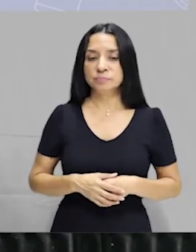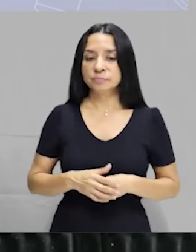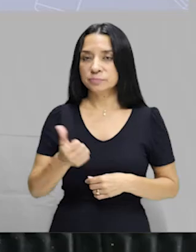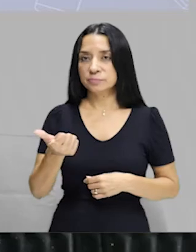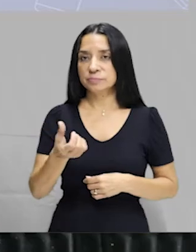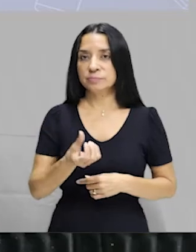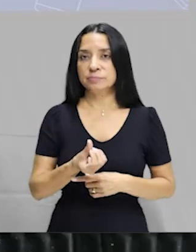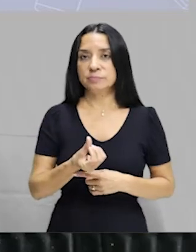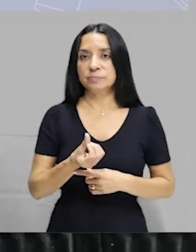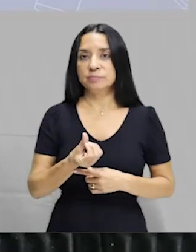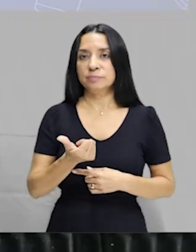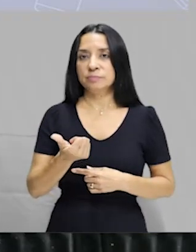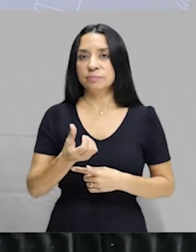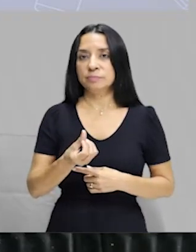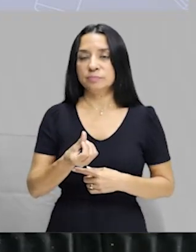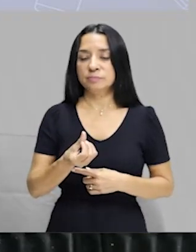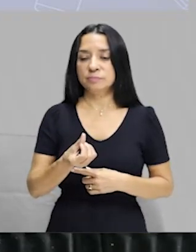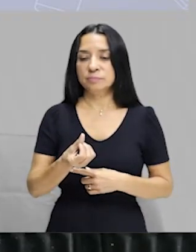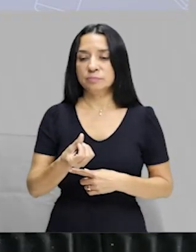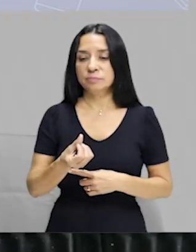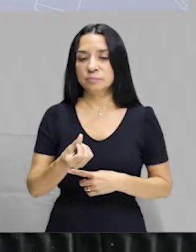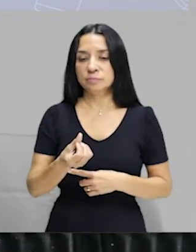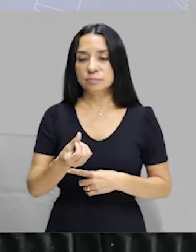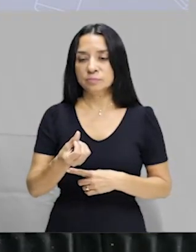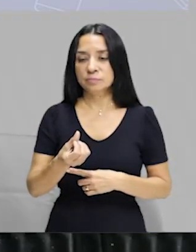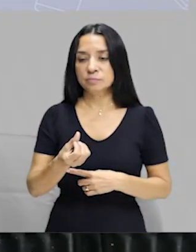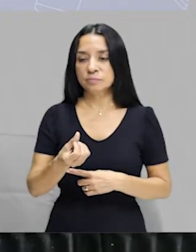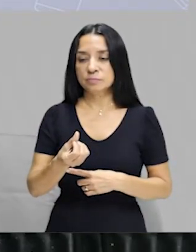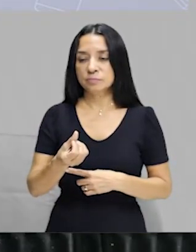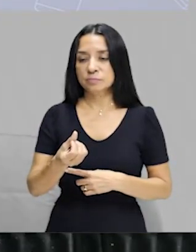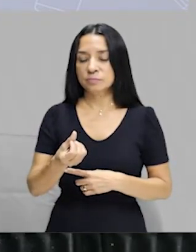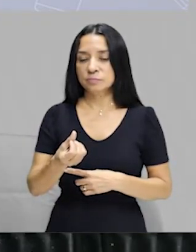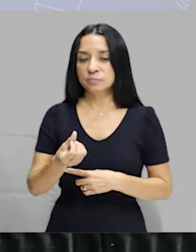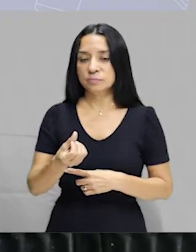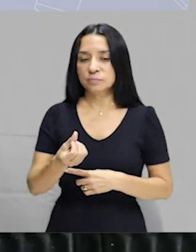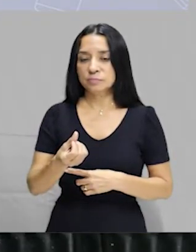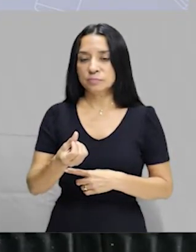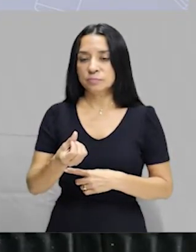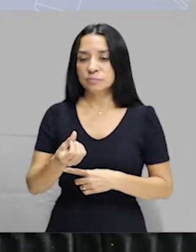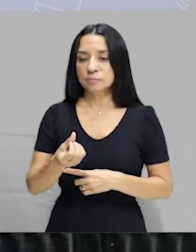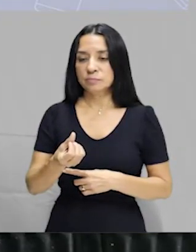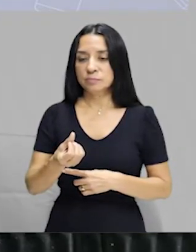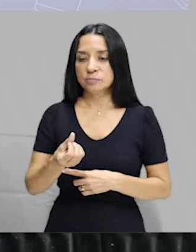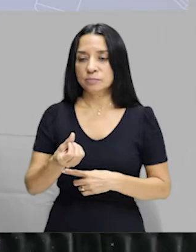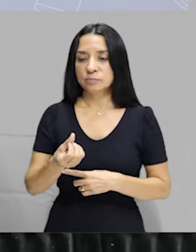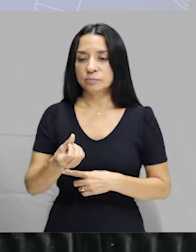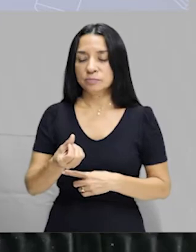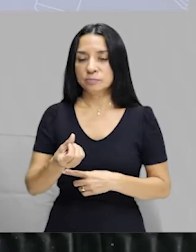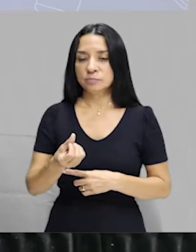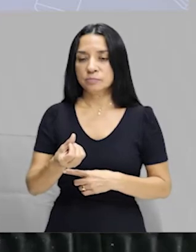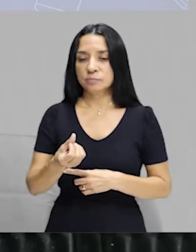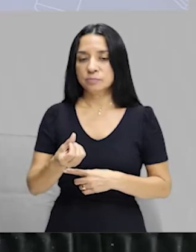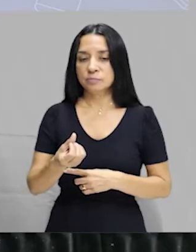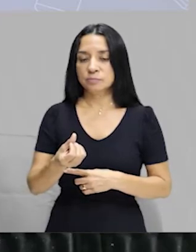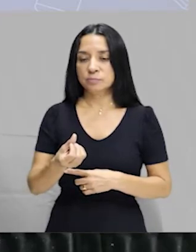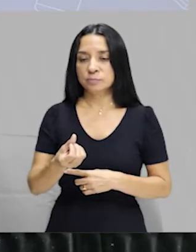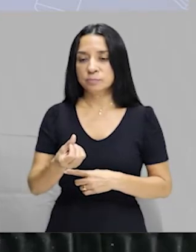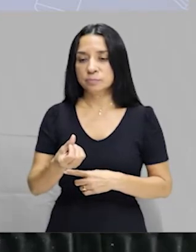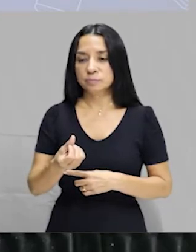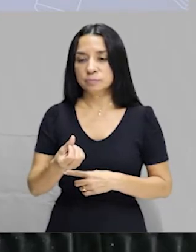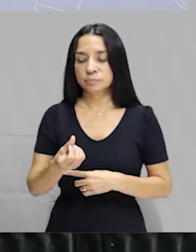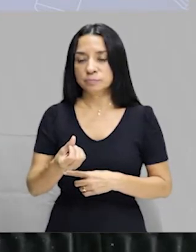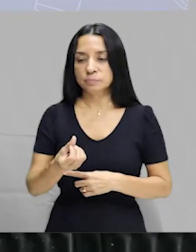Luciano, comer muitas tonterias. Luciano, ele come